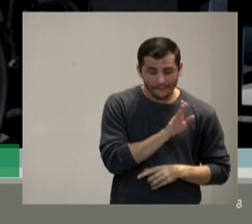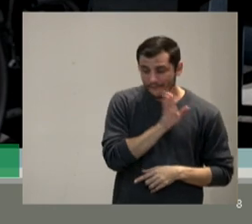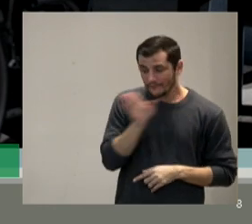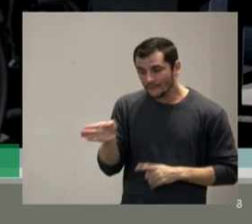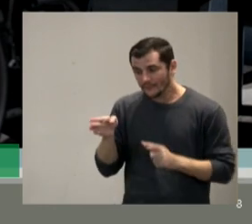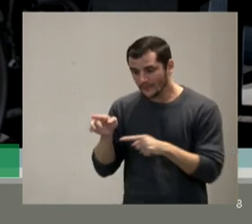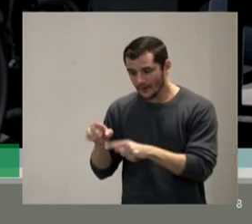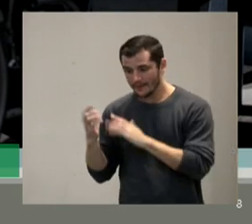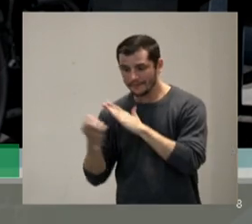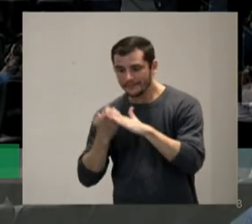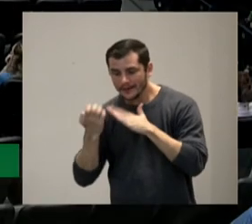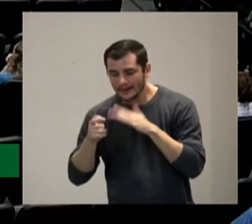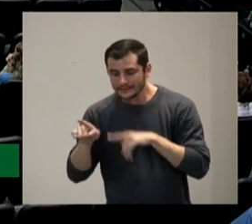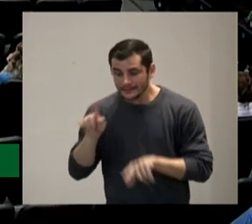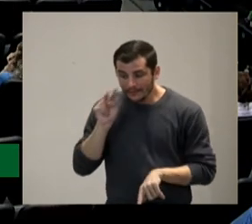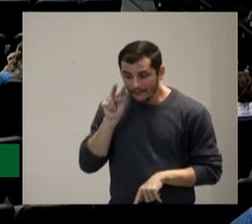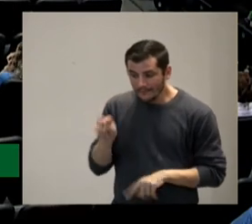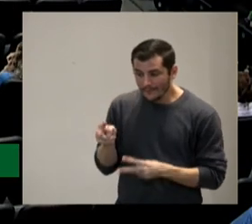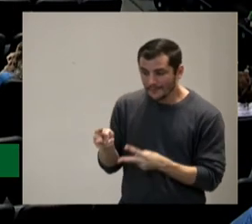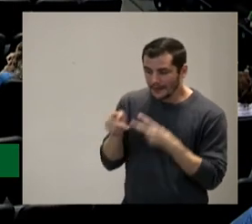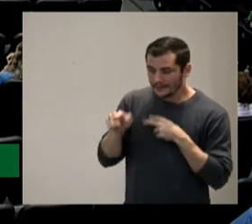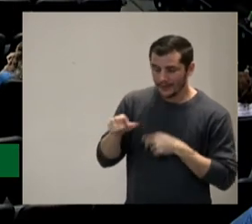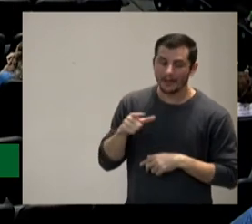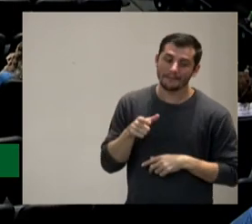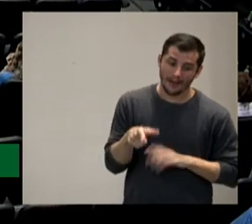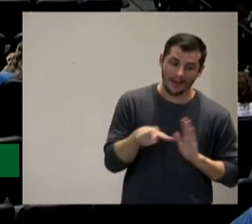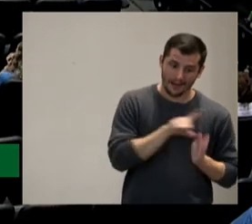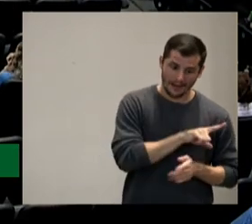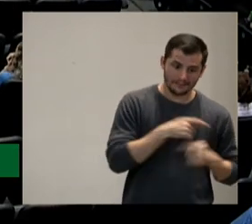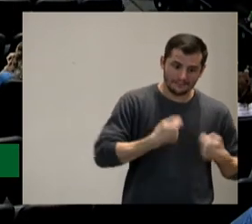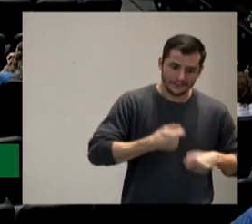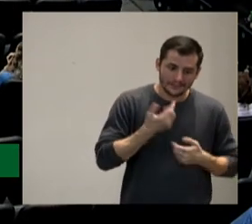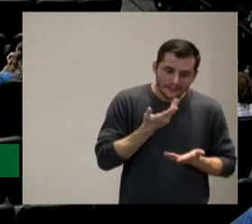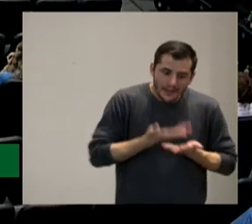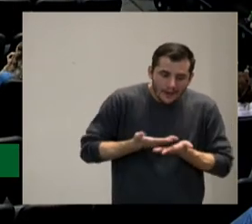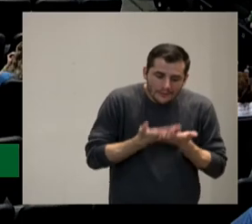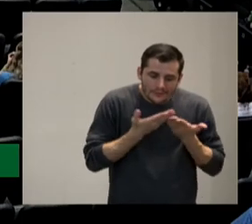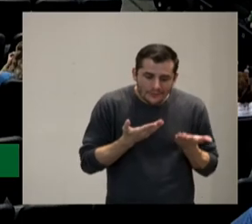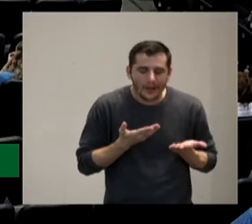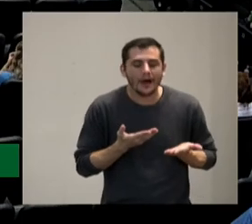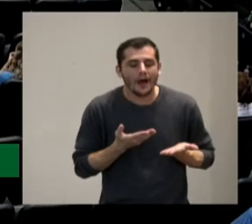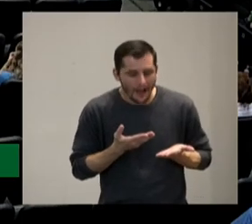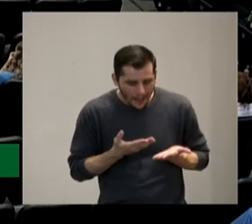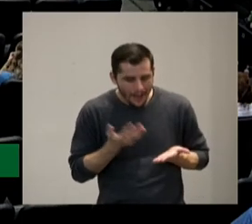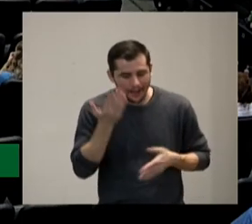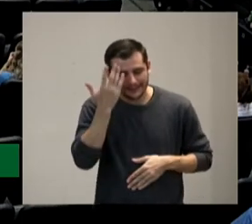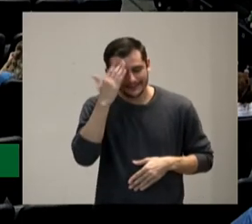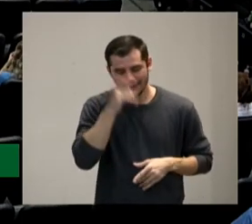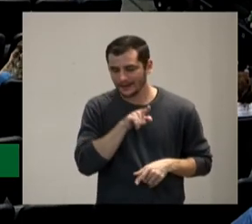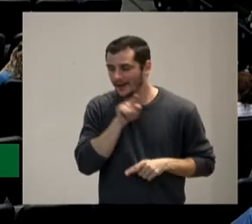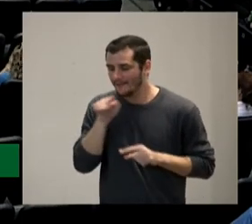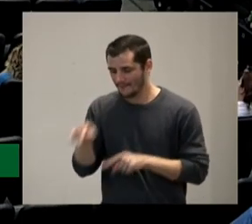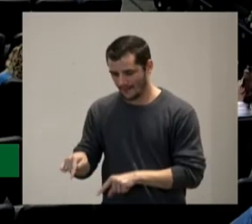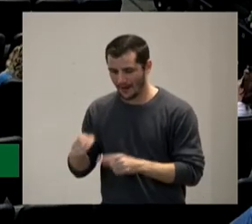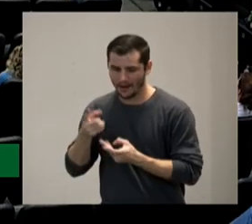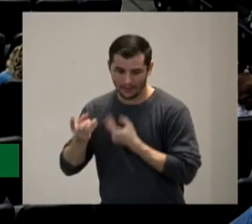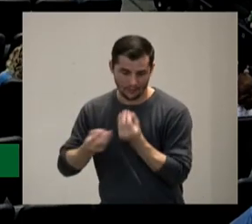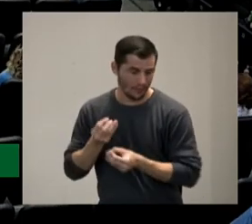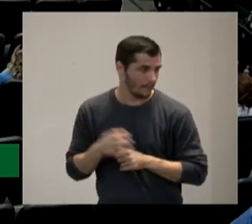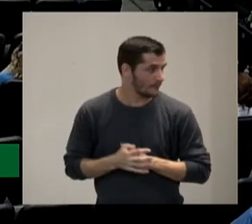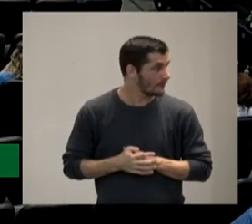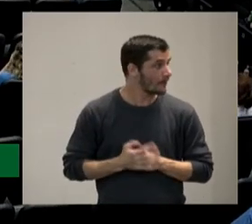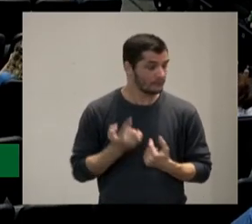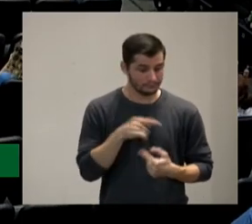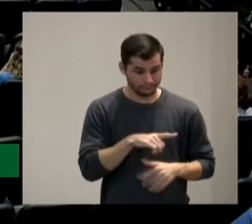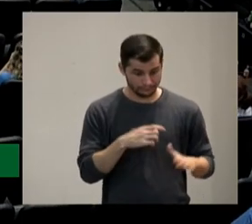importância de você estudar a empresa antes de você fazer qualquer ação eu fui numa empresa que a pessoa chegou para mim e falou assim olha a gente tem aqui o trabalho